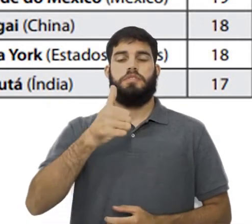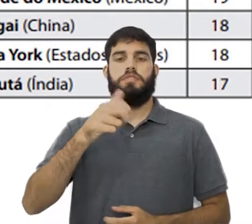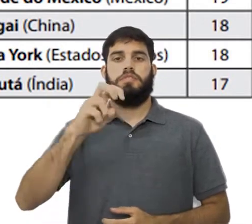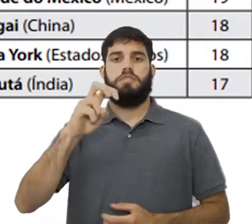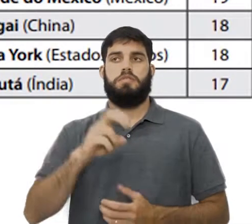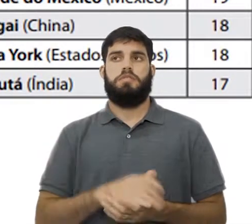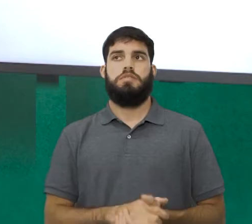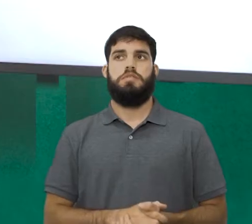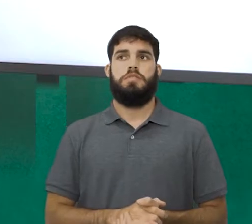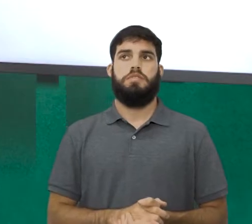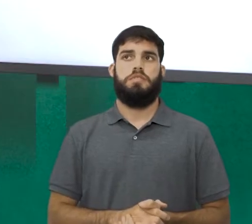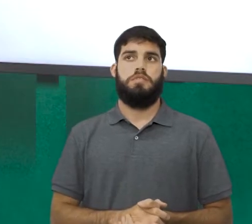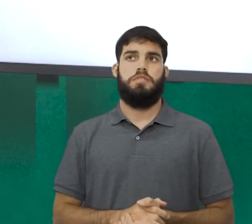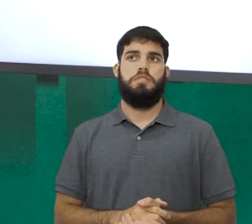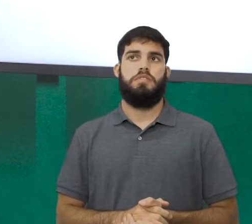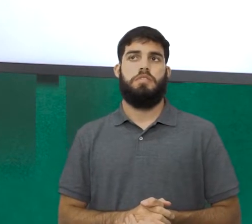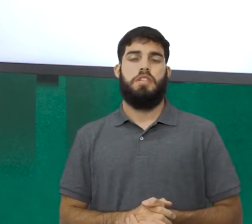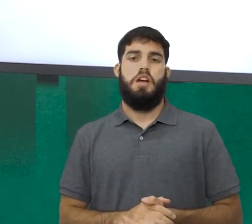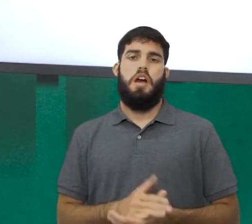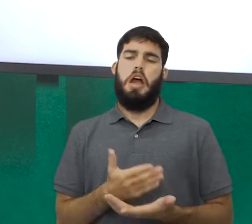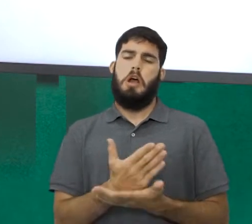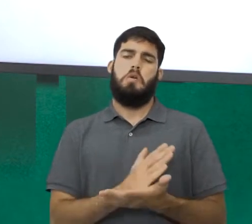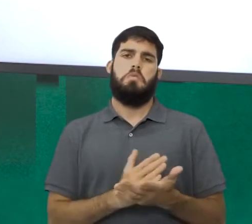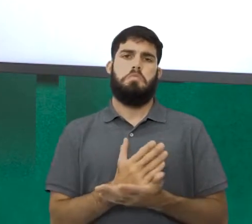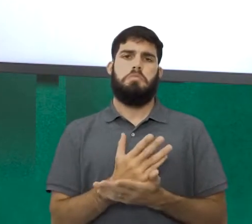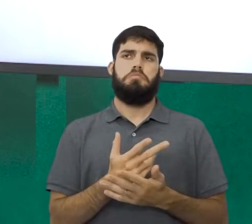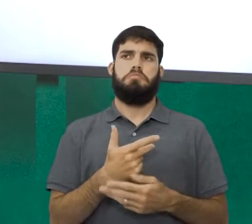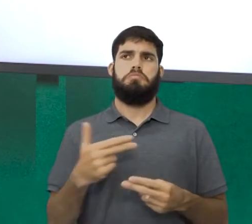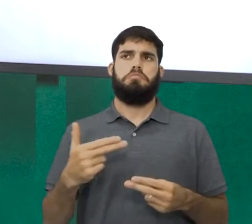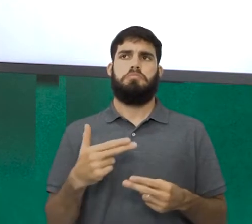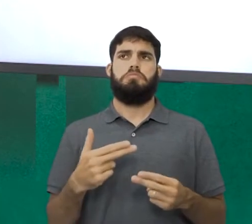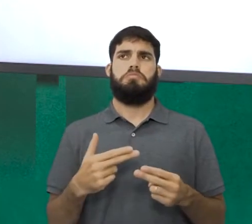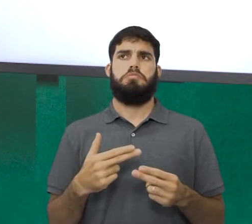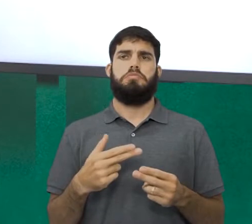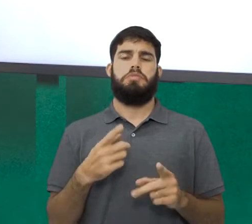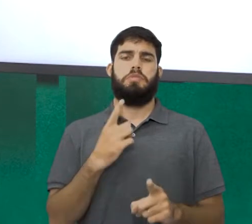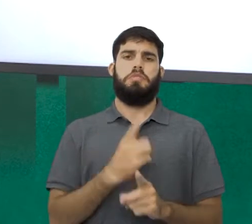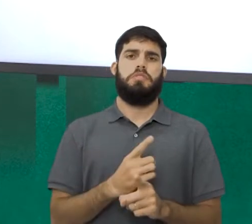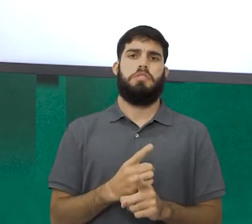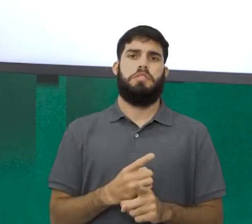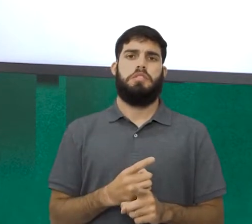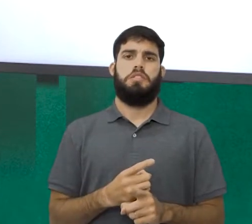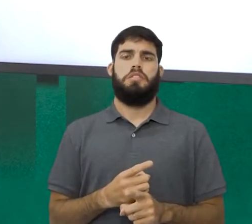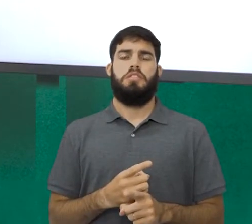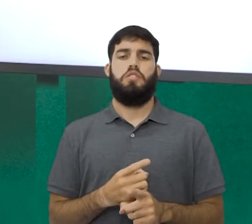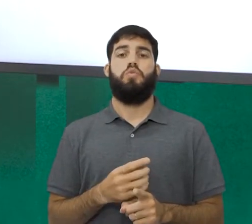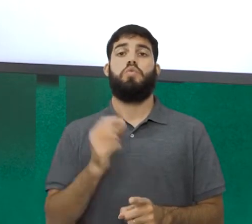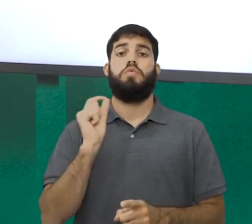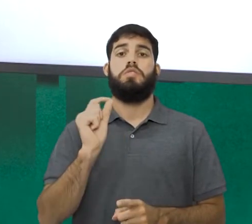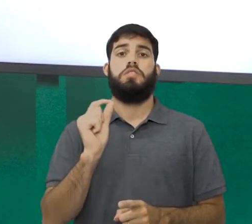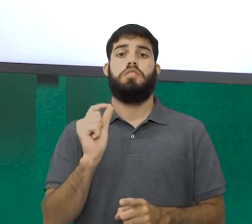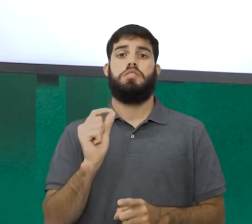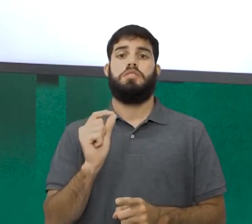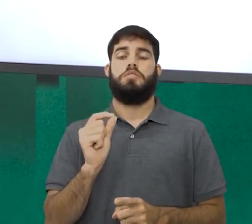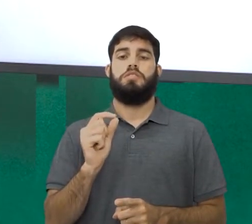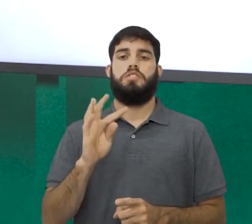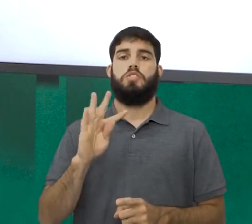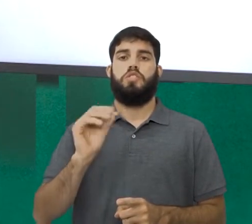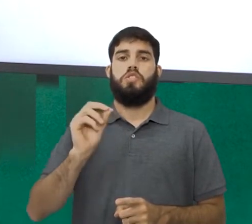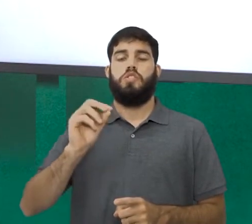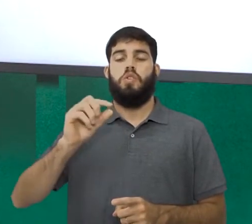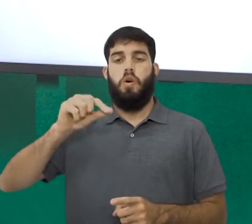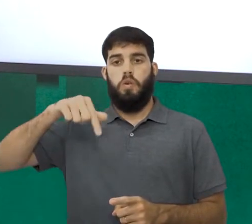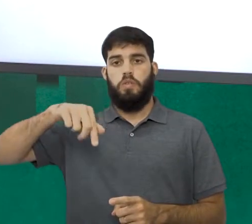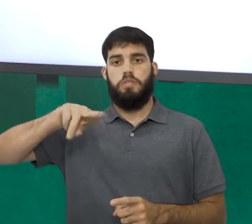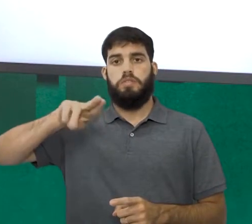estabilizou-se. Em algumas publicações, vocês vão encontrar ali 31 milhões. O fato é que Tóquio tem sido,